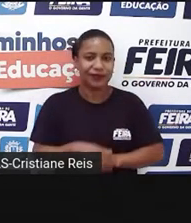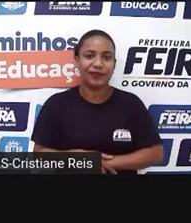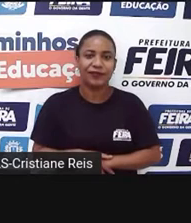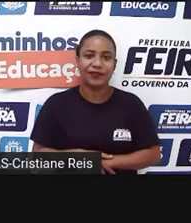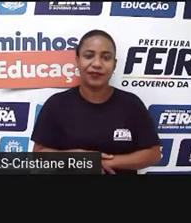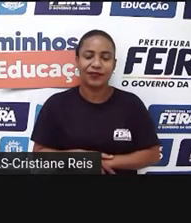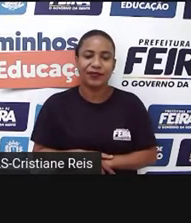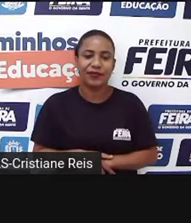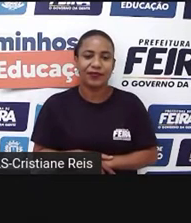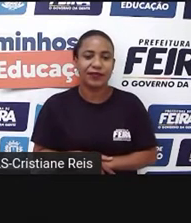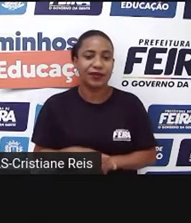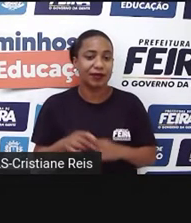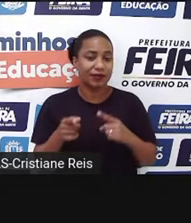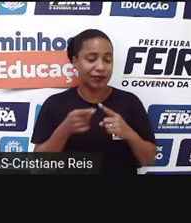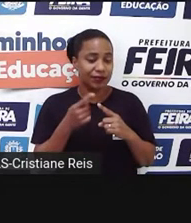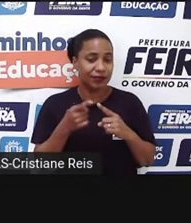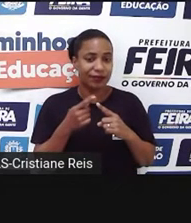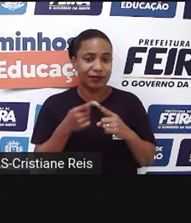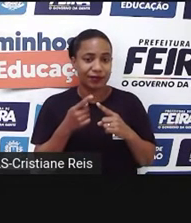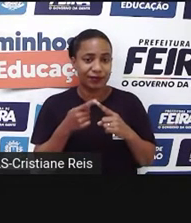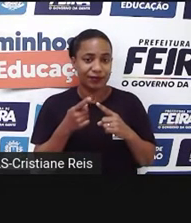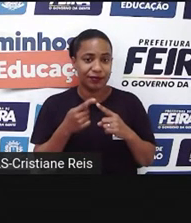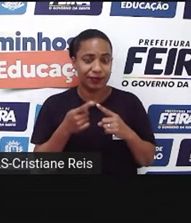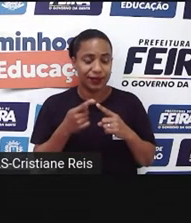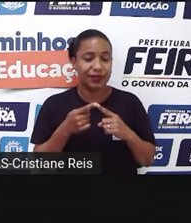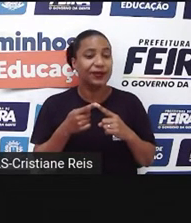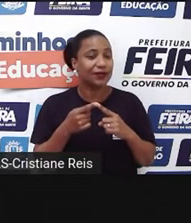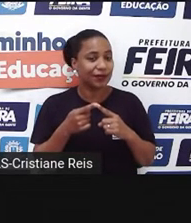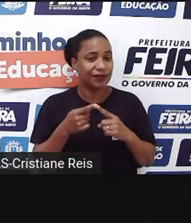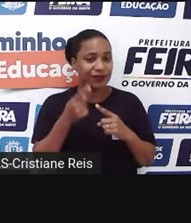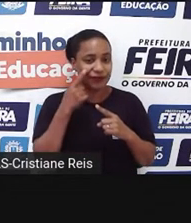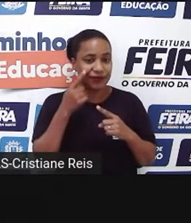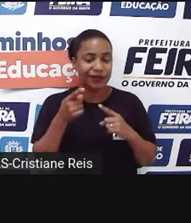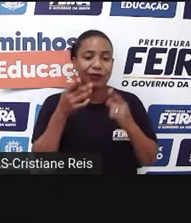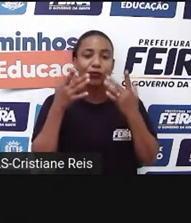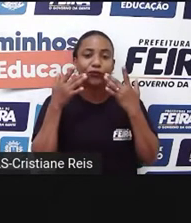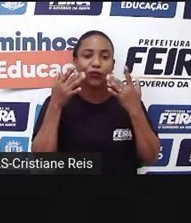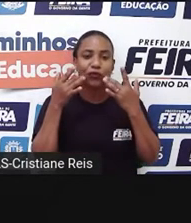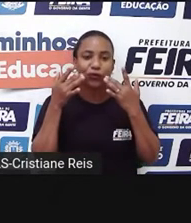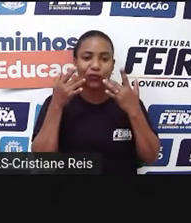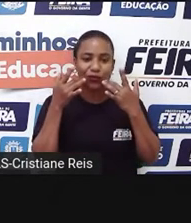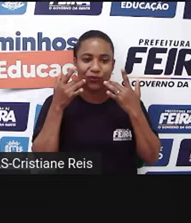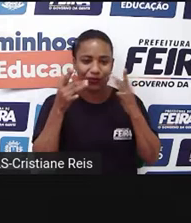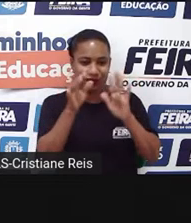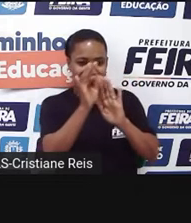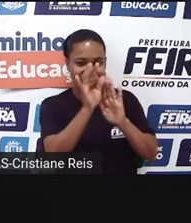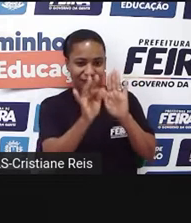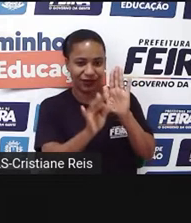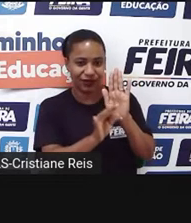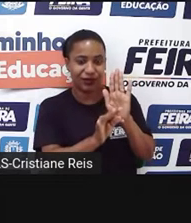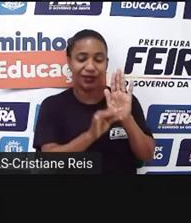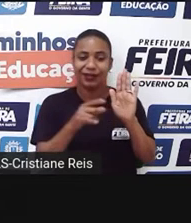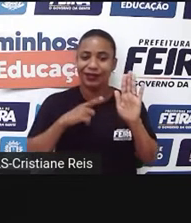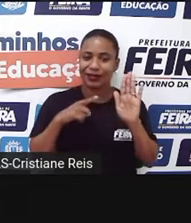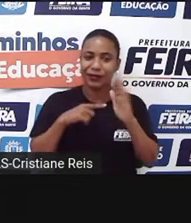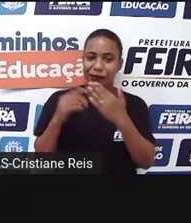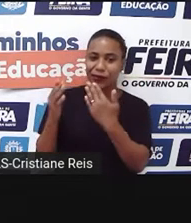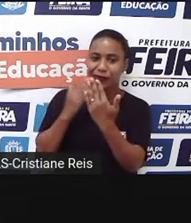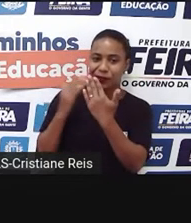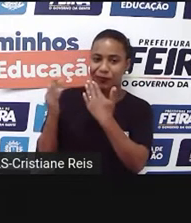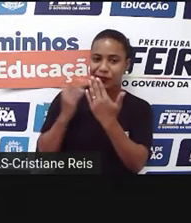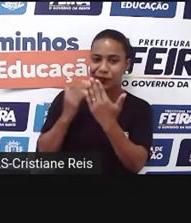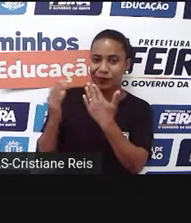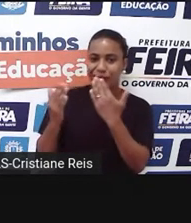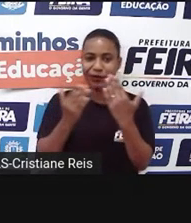Primeiro lugar, a gente vai observar que esse texto, ele é escrito em forma de diálogos, dividido em